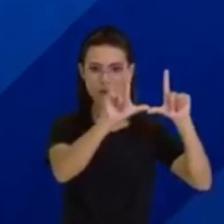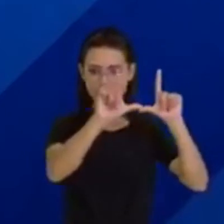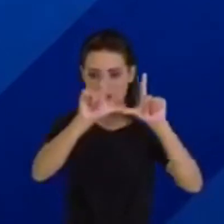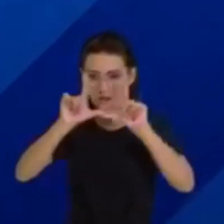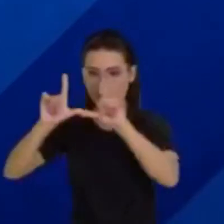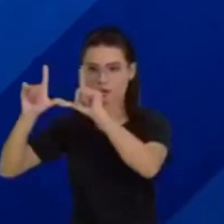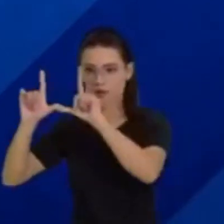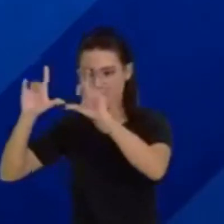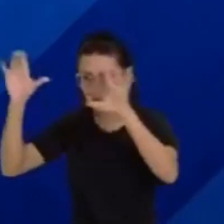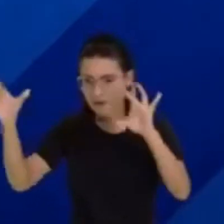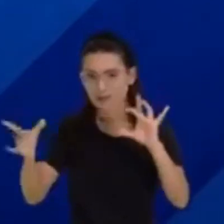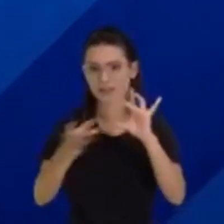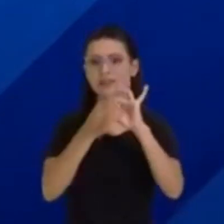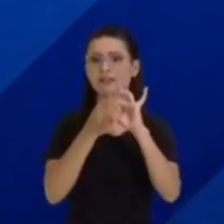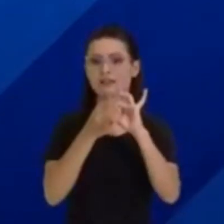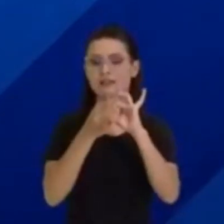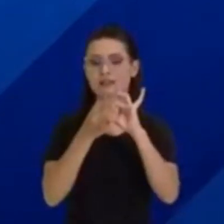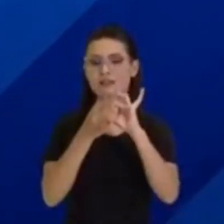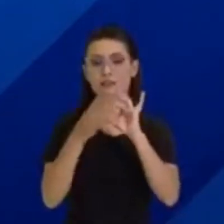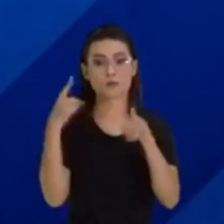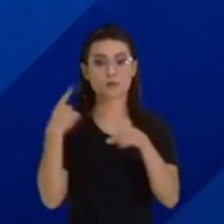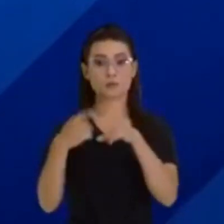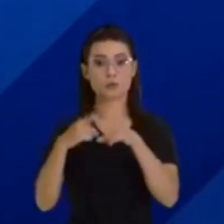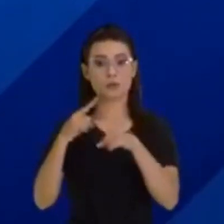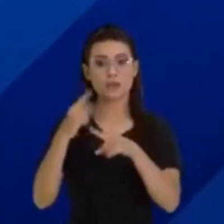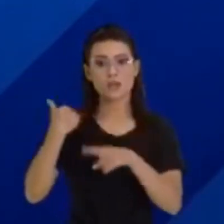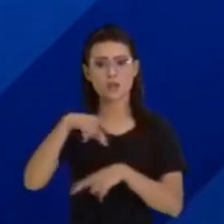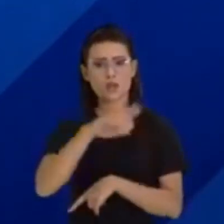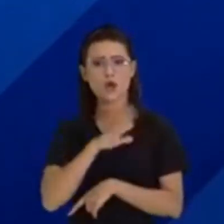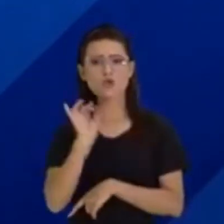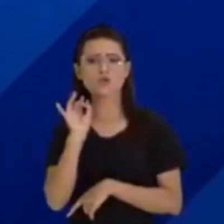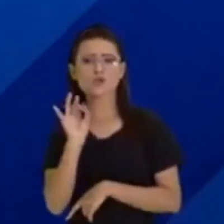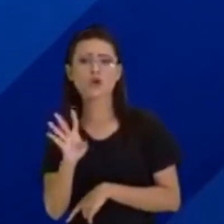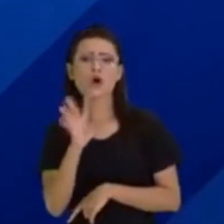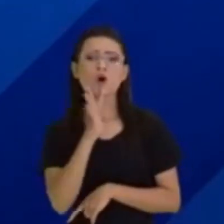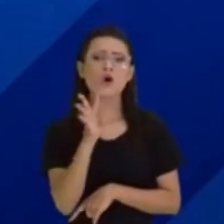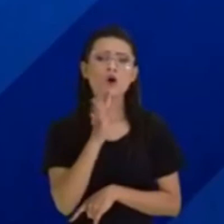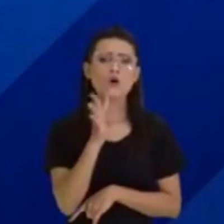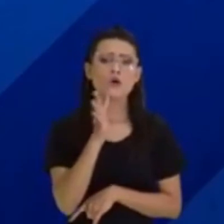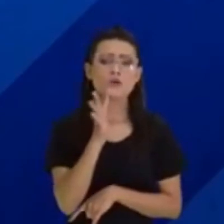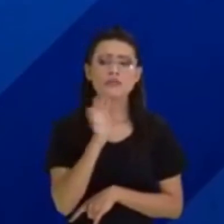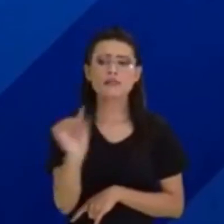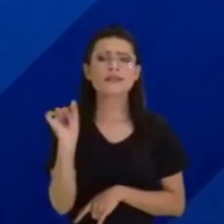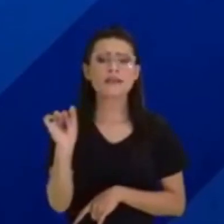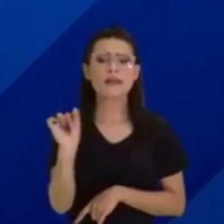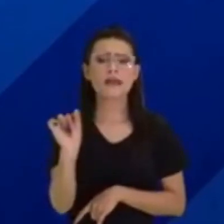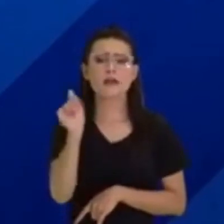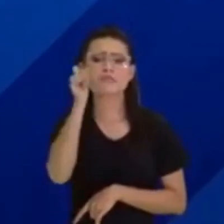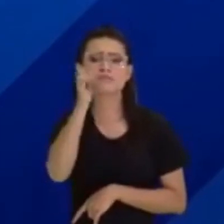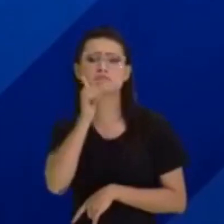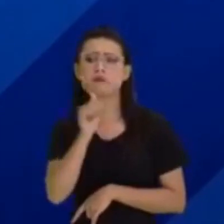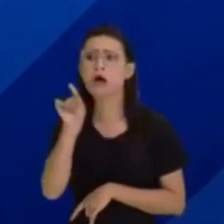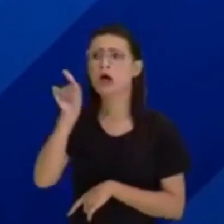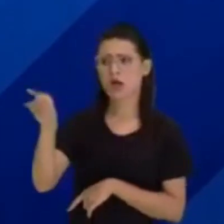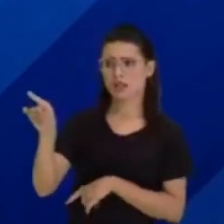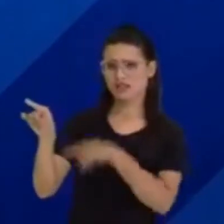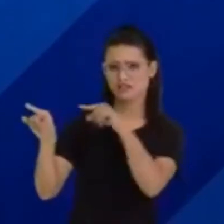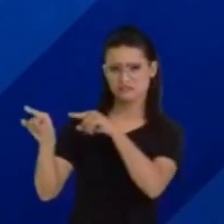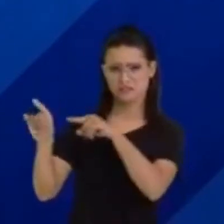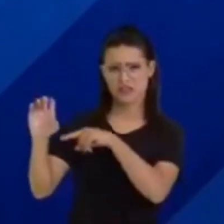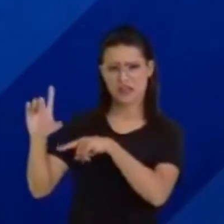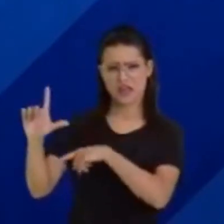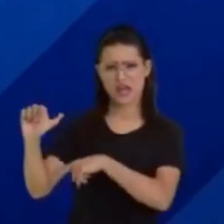último quadrinho. Pois, nós só vamos saber quem é ela no último quadrinho.